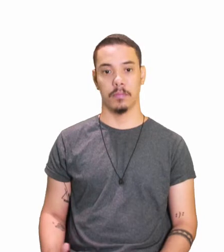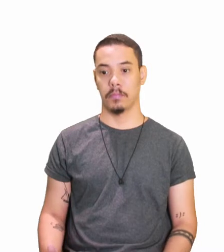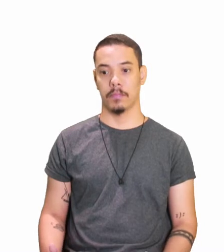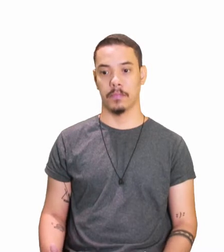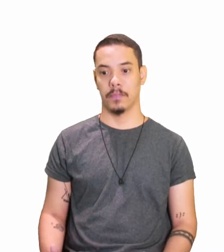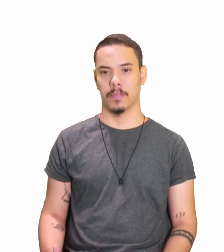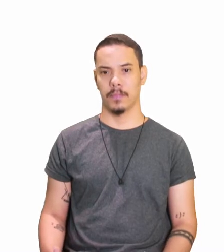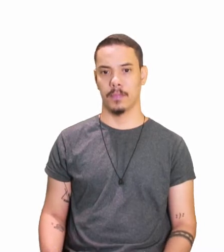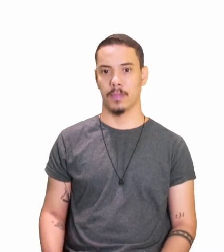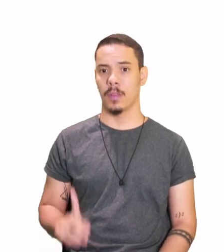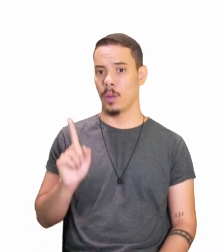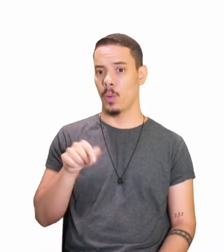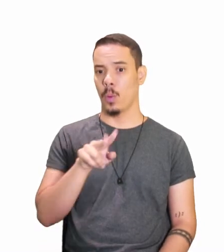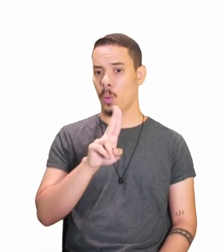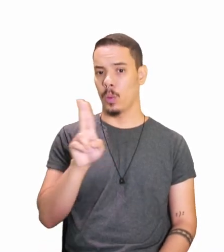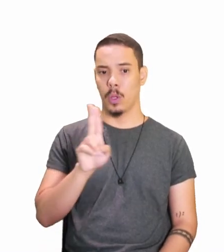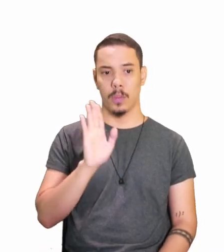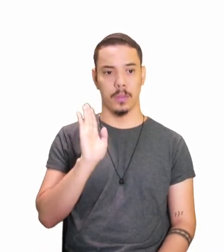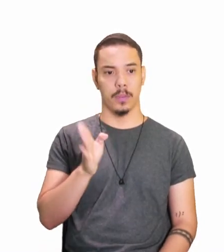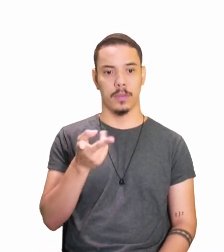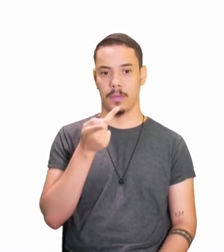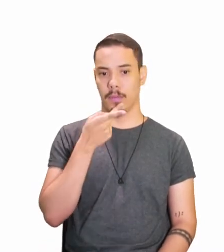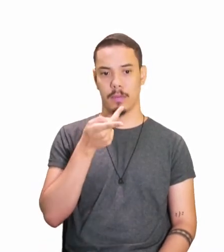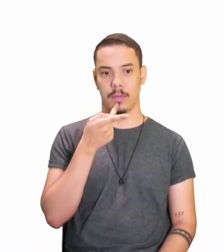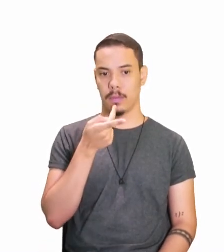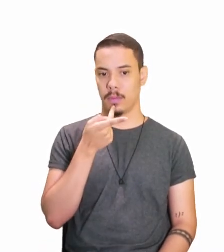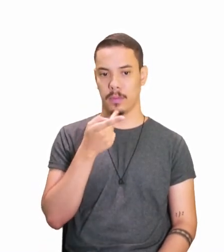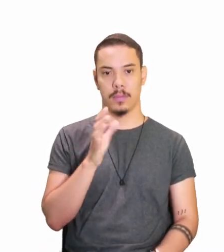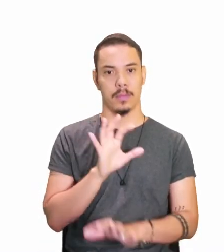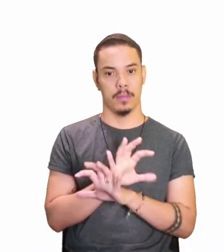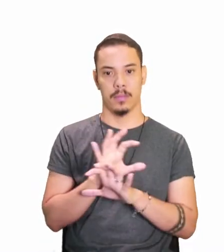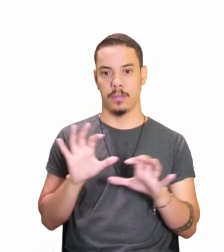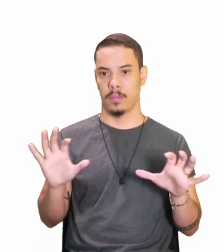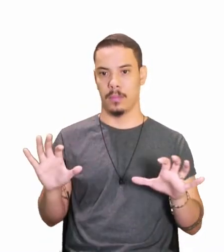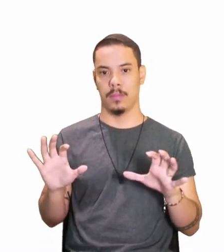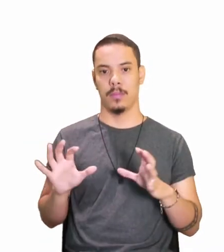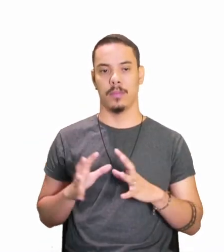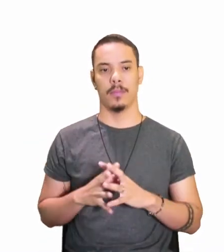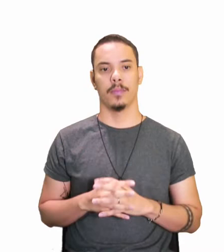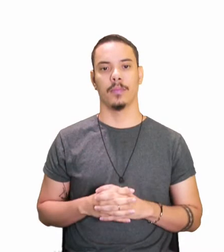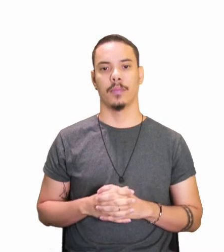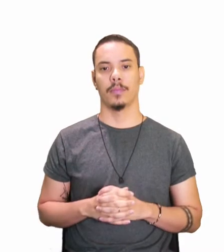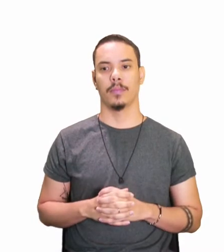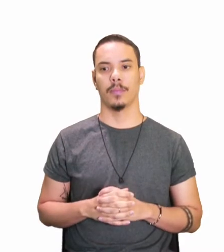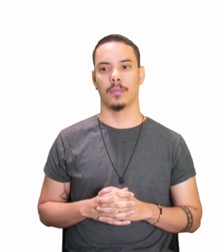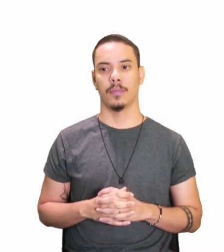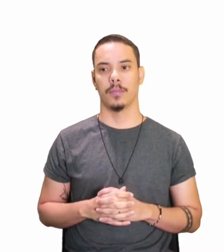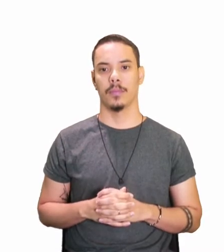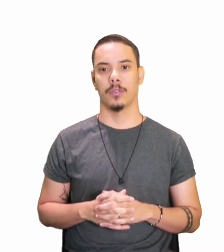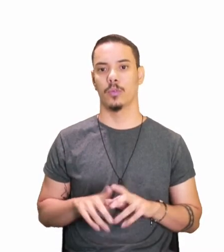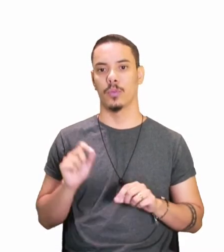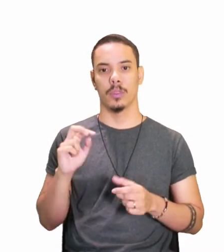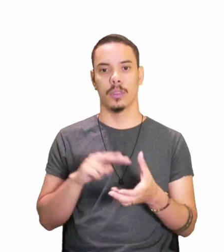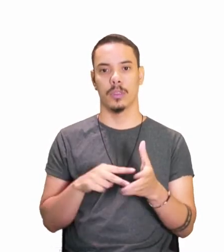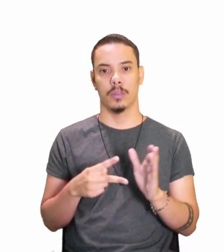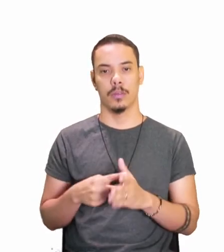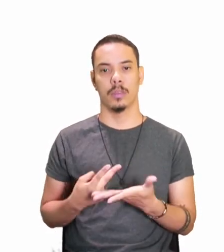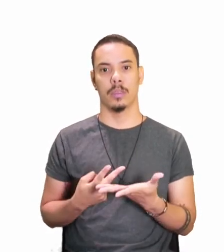meu Deus, o próprio nome já diz, o que é um verbo abundante? Ó, o que que é abundância?